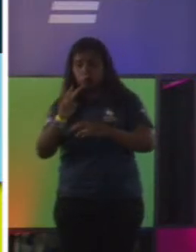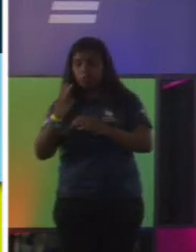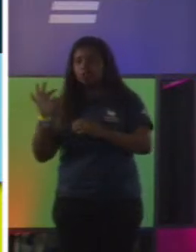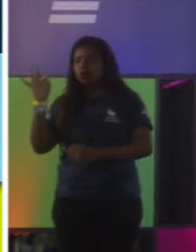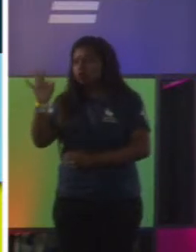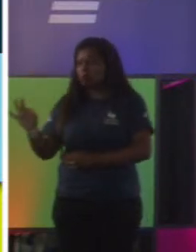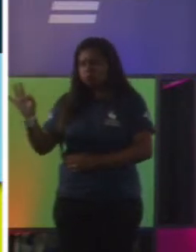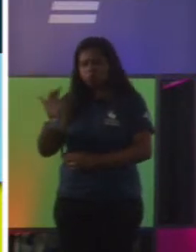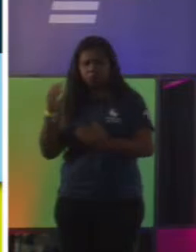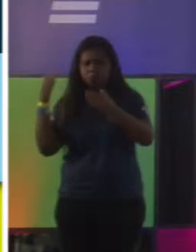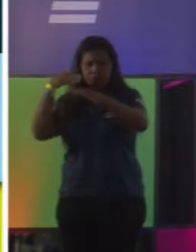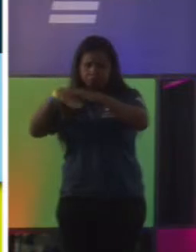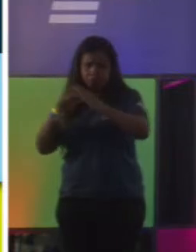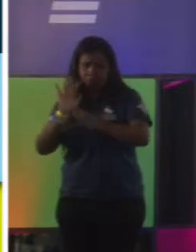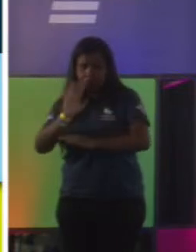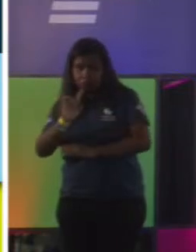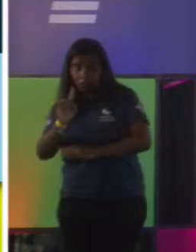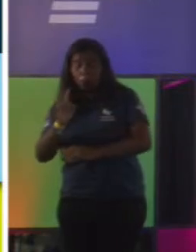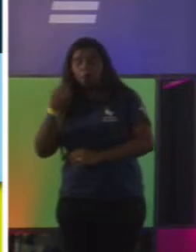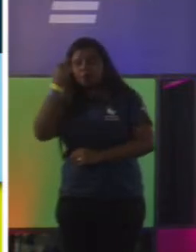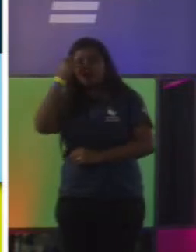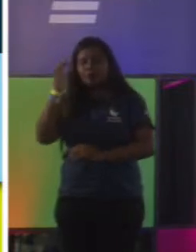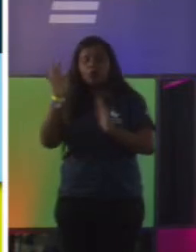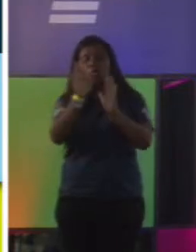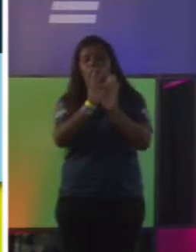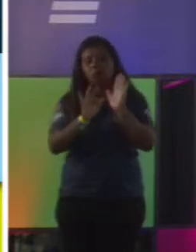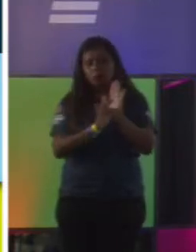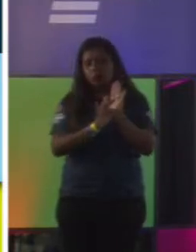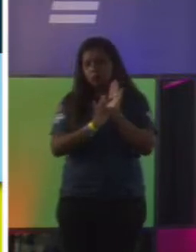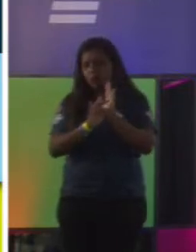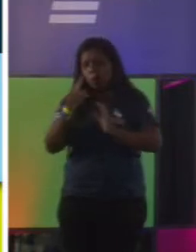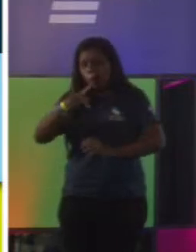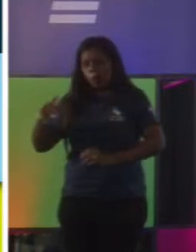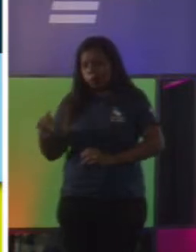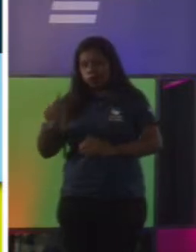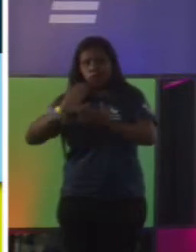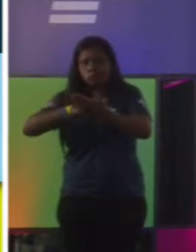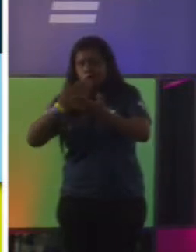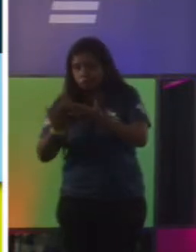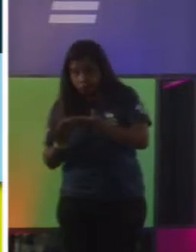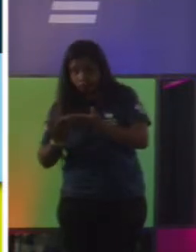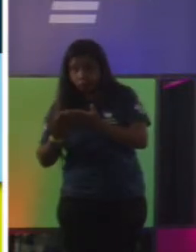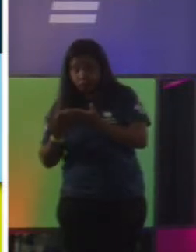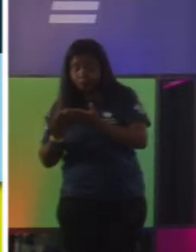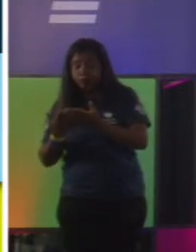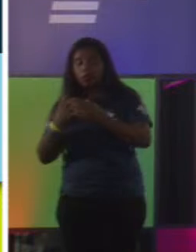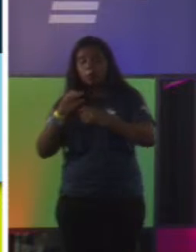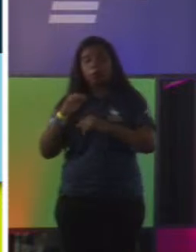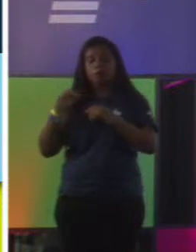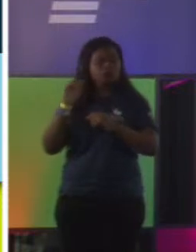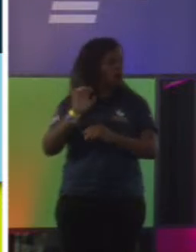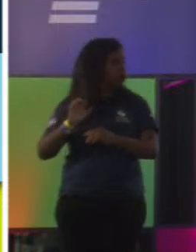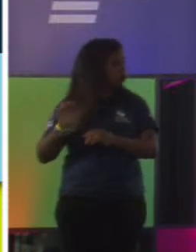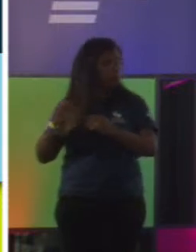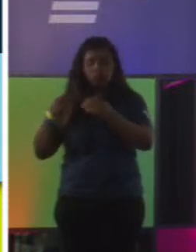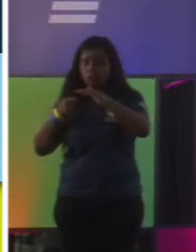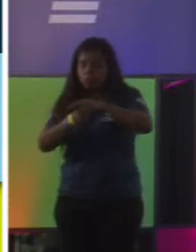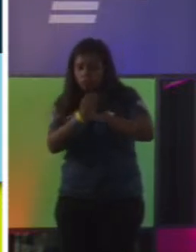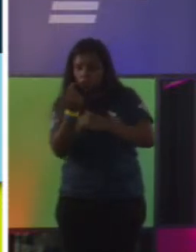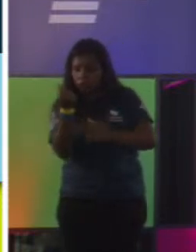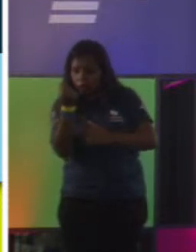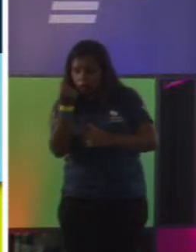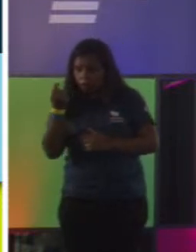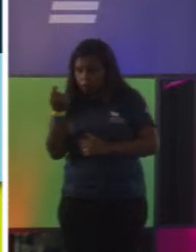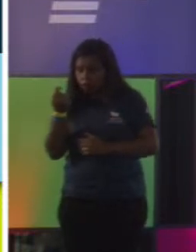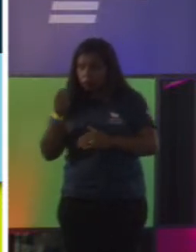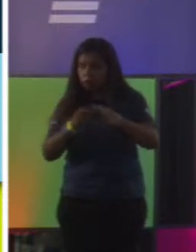acadêmico, geralmente, as pessoas traduzem isso de graça quando é uma professora. A ProBats remunera esse pesquisador e ela procura uma pessoa